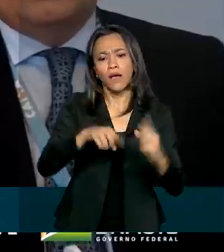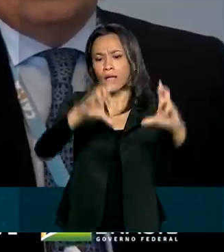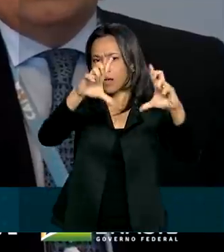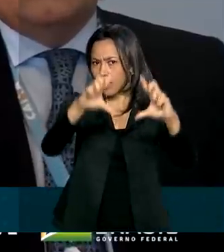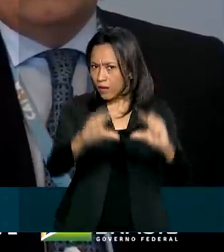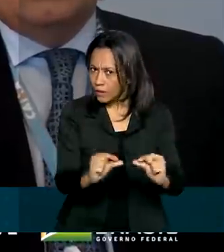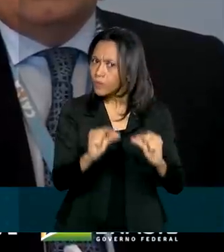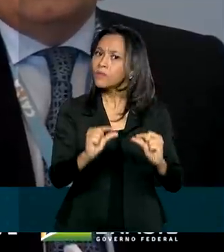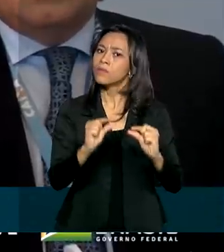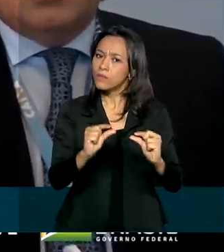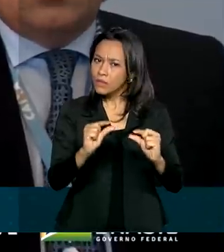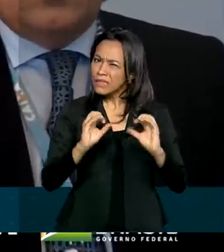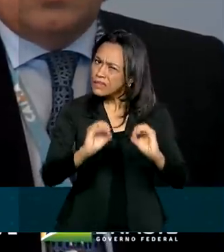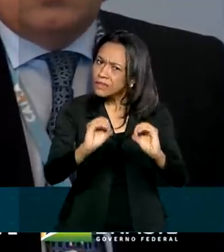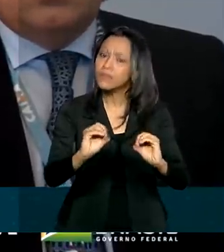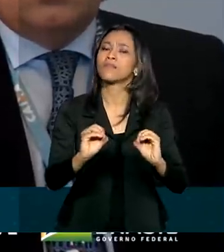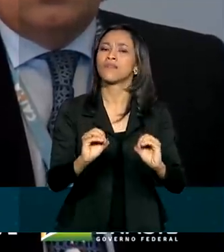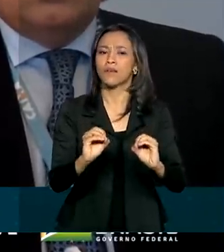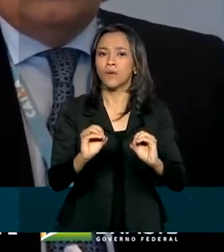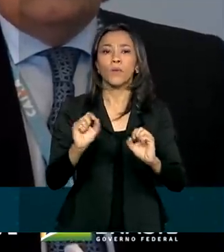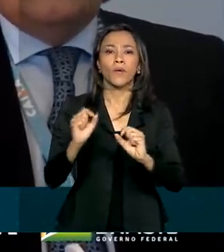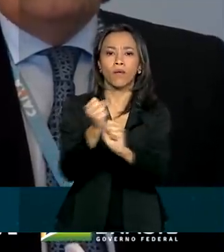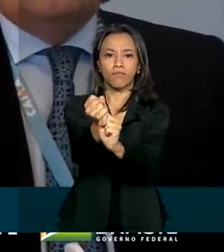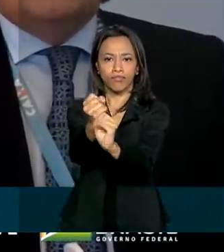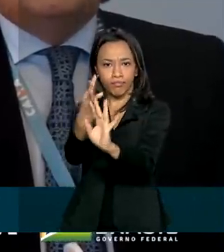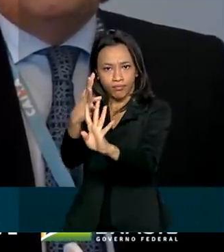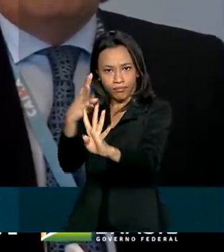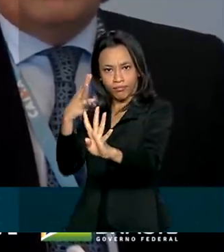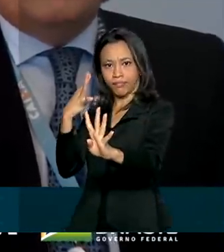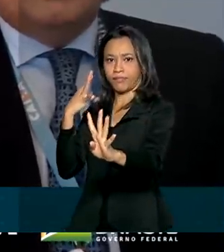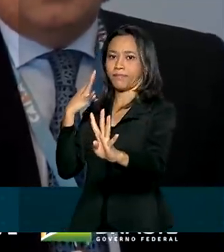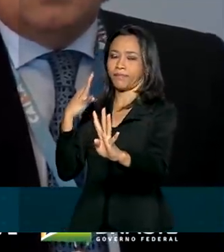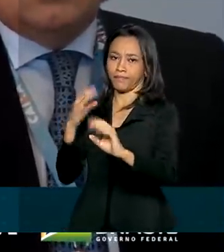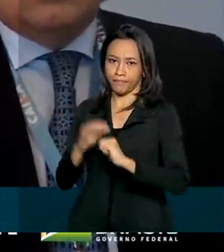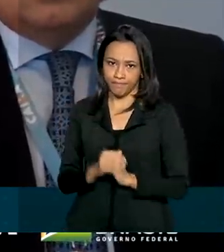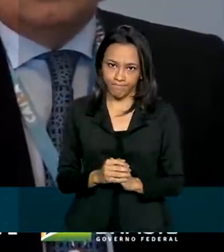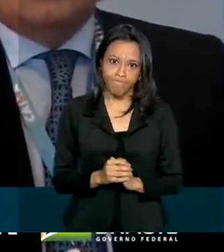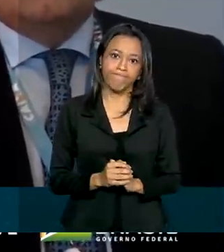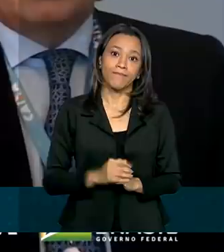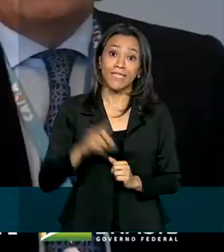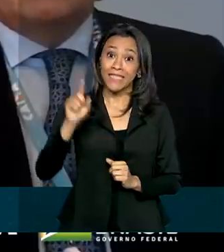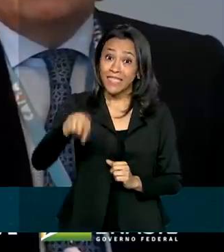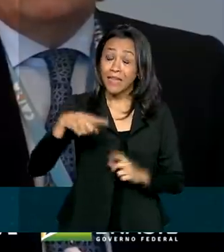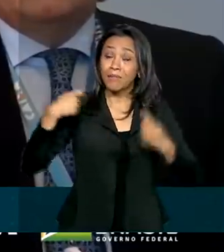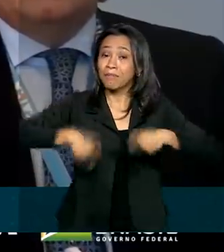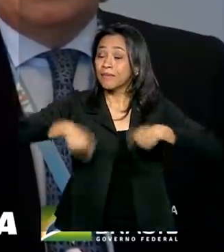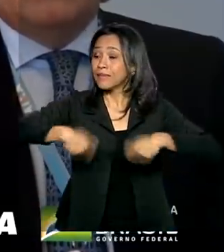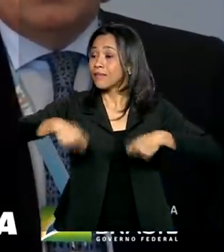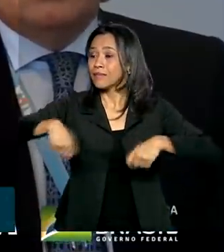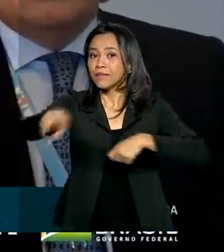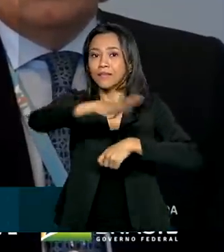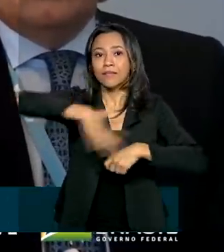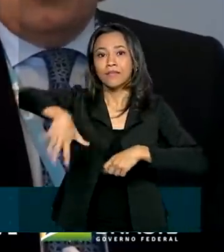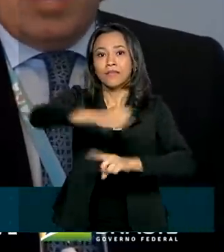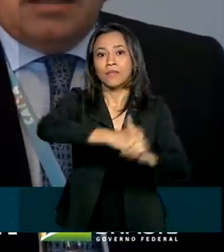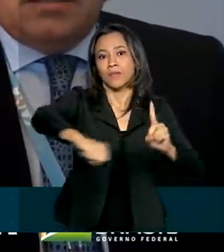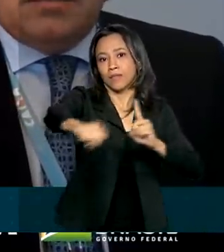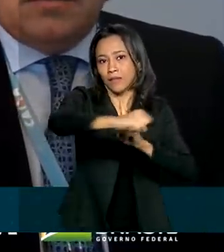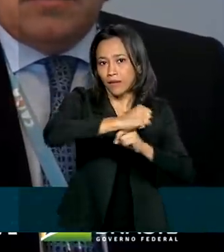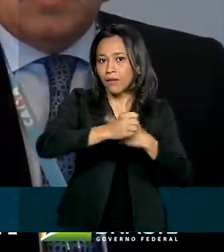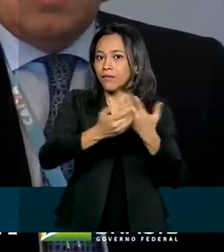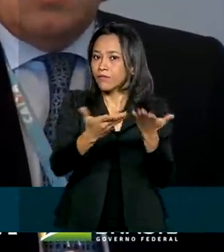máximo possível, das filas como uma demanda da sociedade brasileira e da imprensa